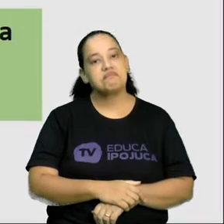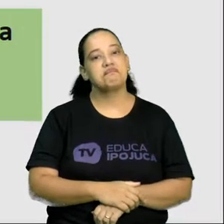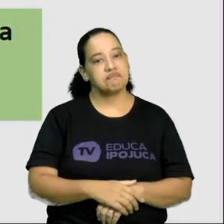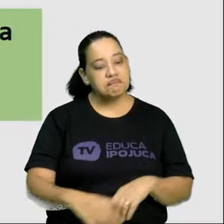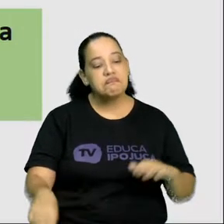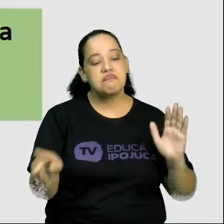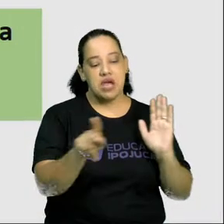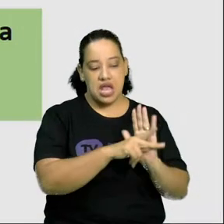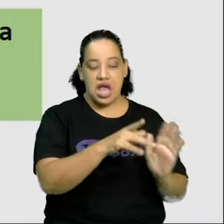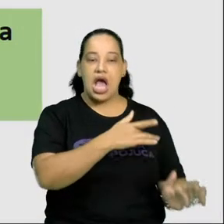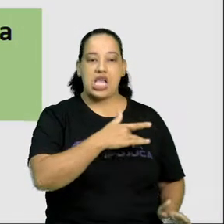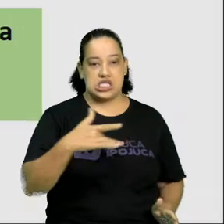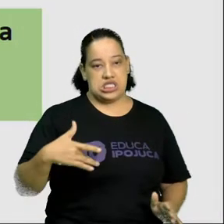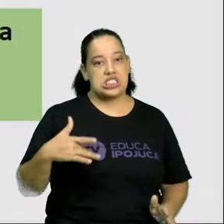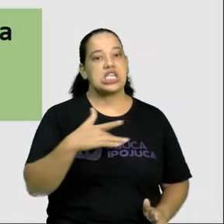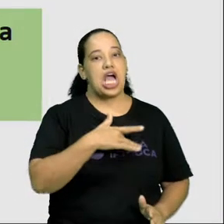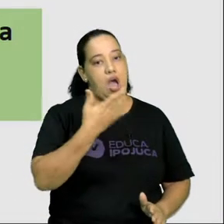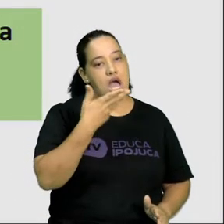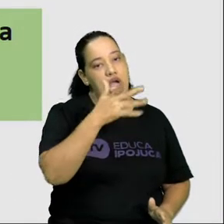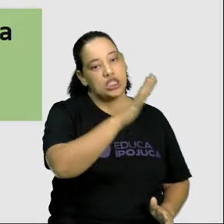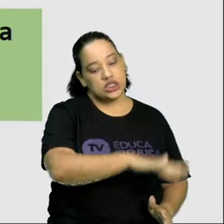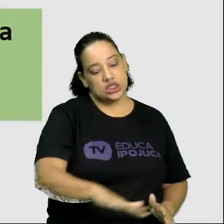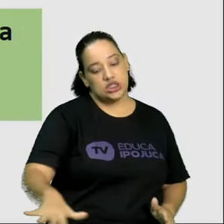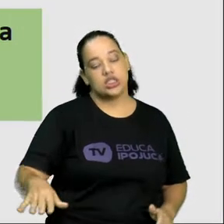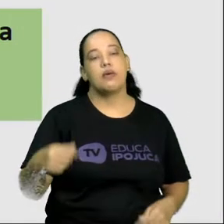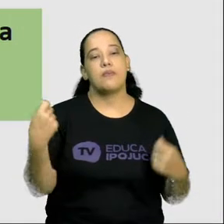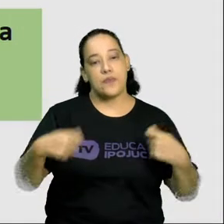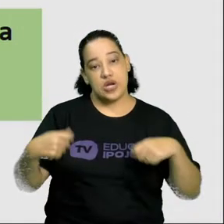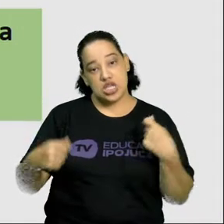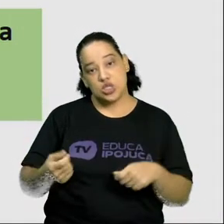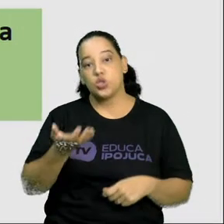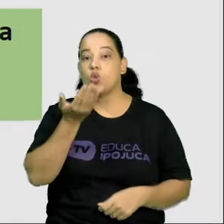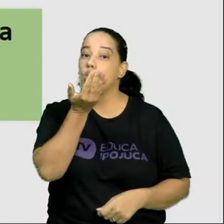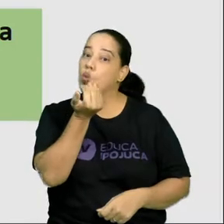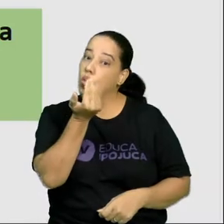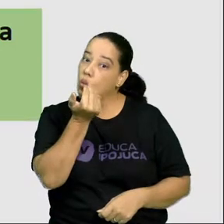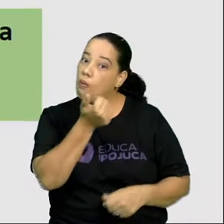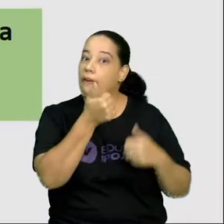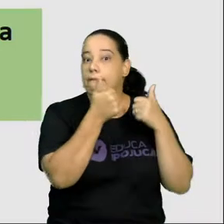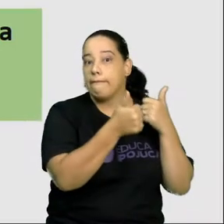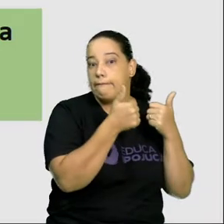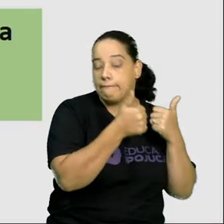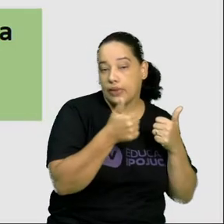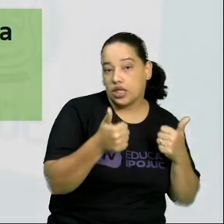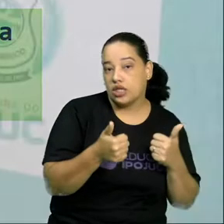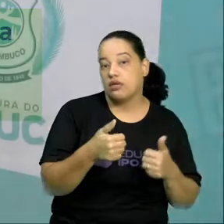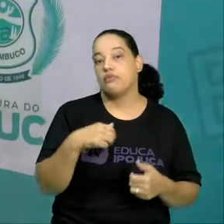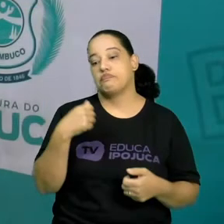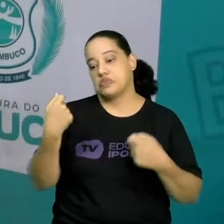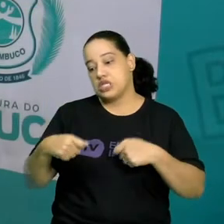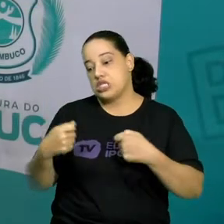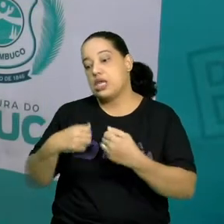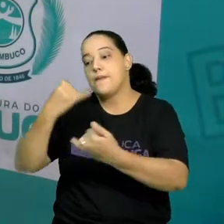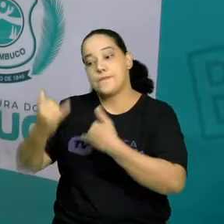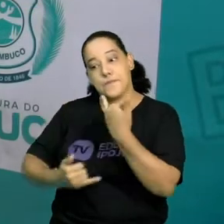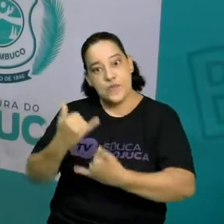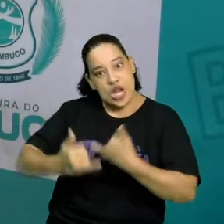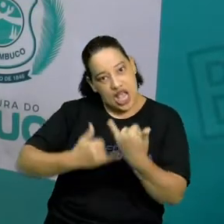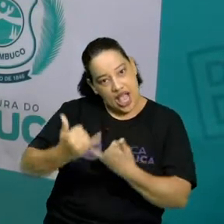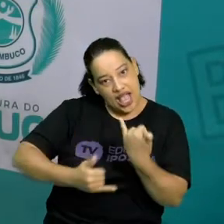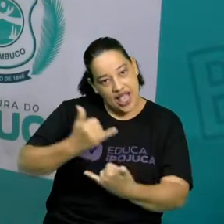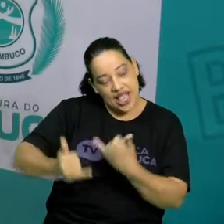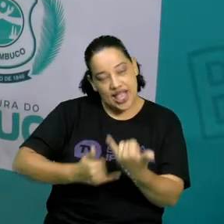saúde da criança. A criança precisa ter uma boa alimentação, a criança precisa brincar bastante,